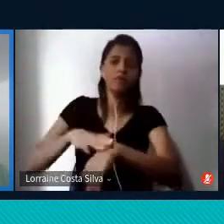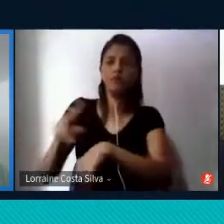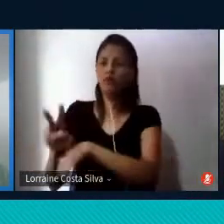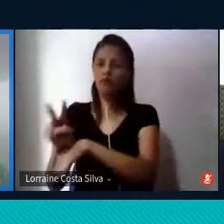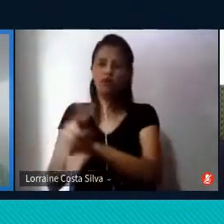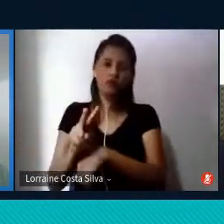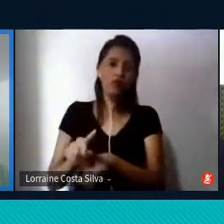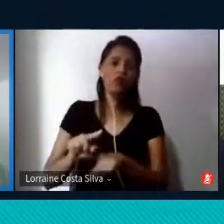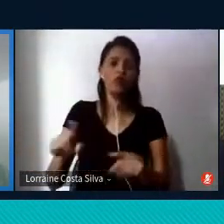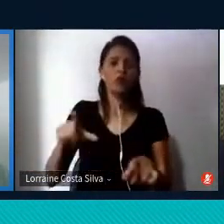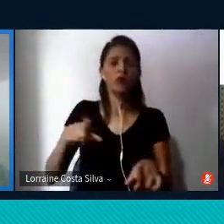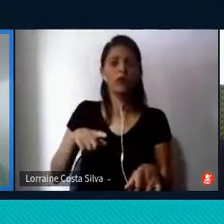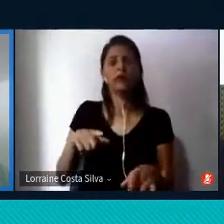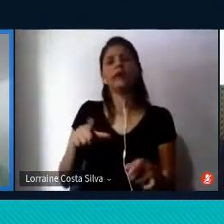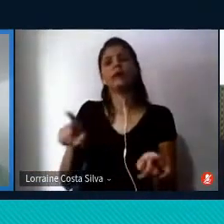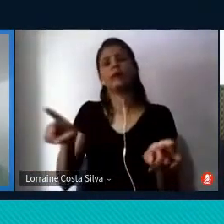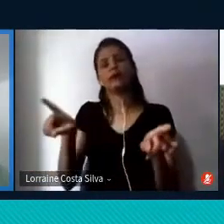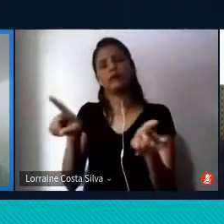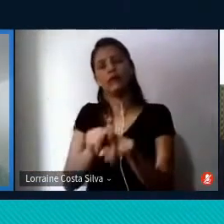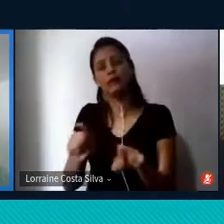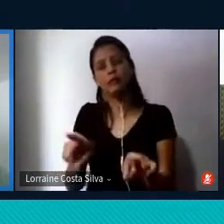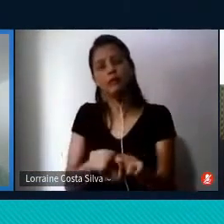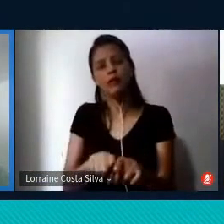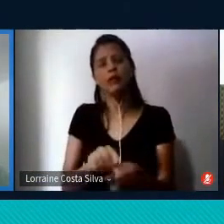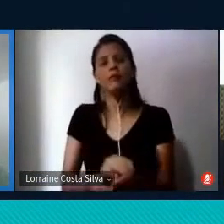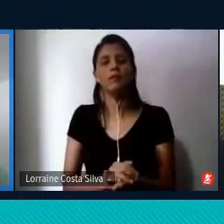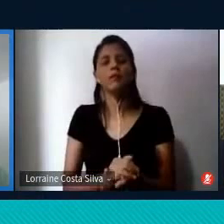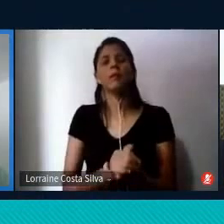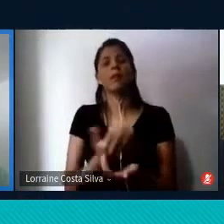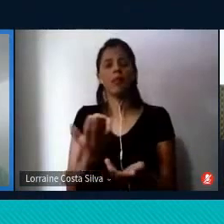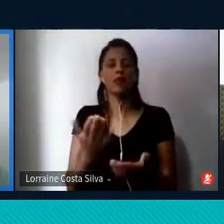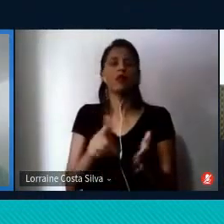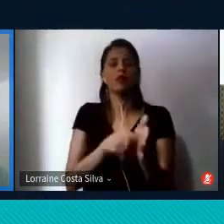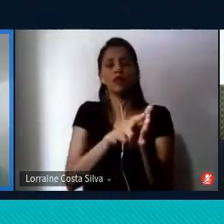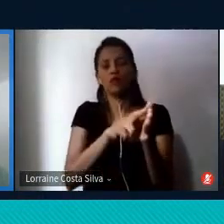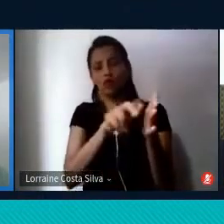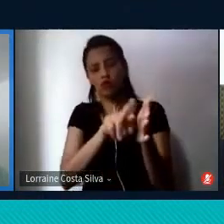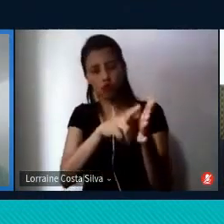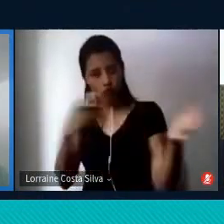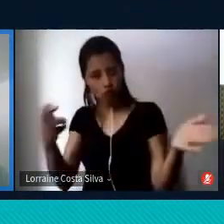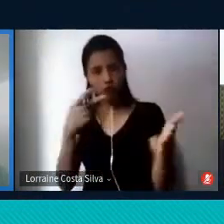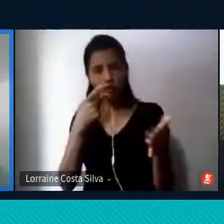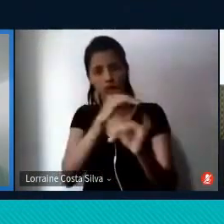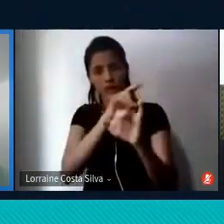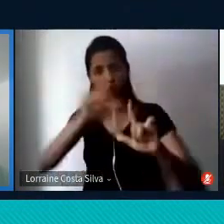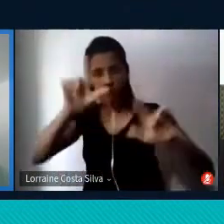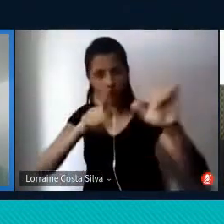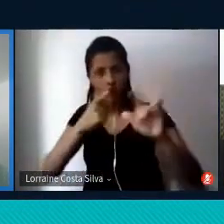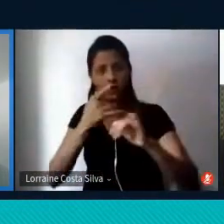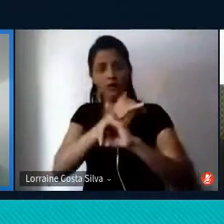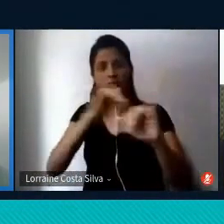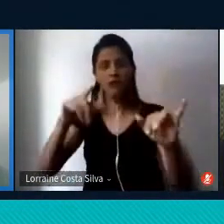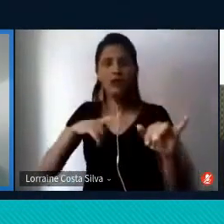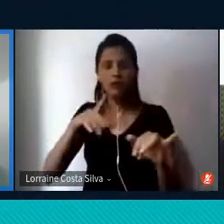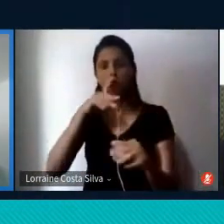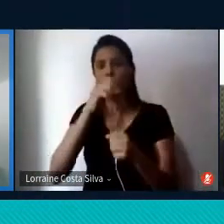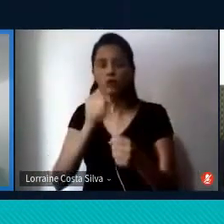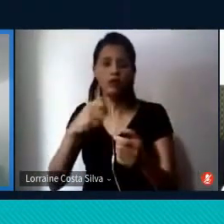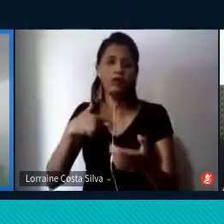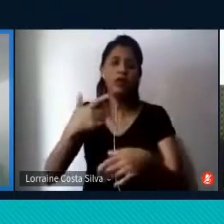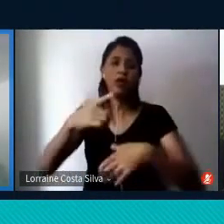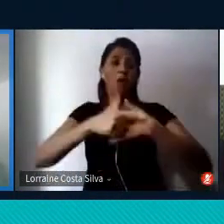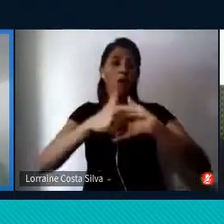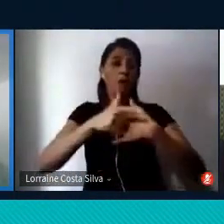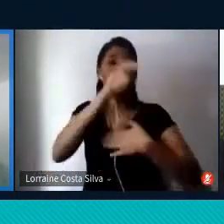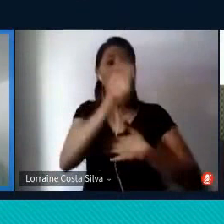e, além disso, né, as matérias buscam muito reforçar o papel do jornalismo das mídias em relação às redes sociais.